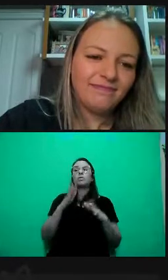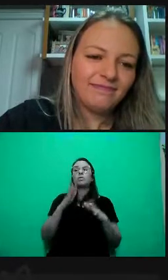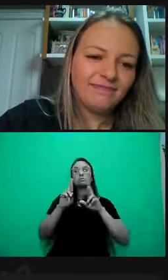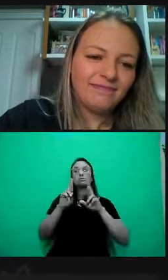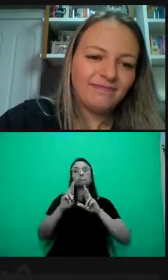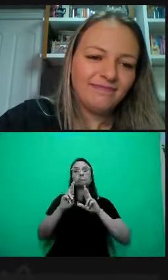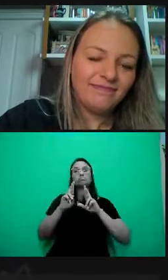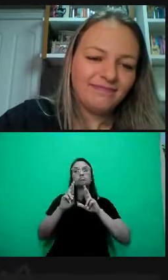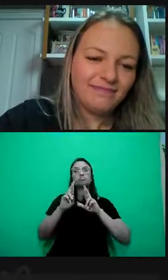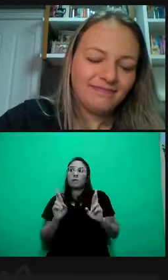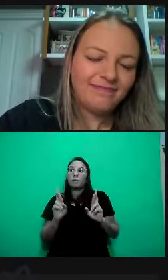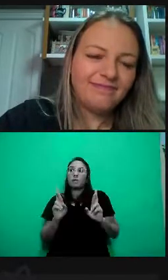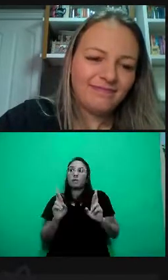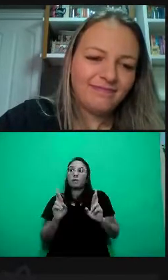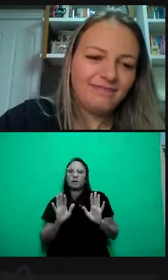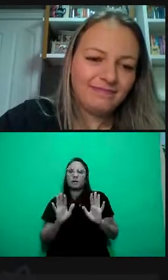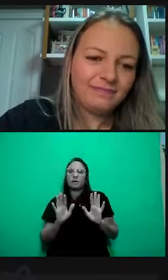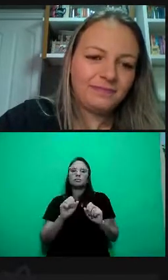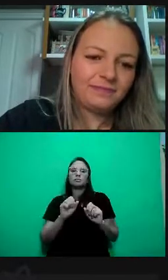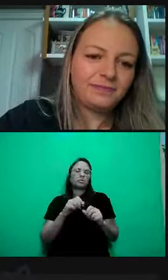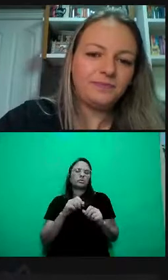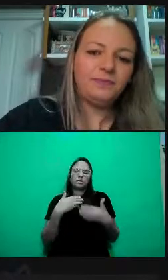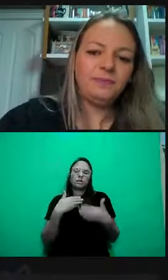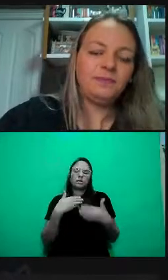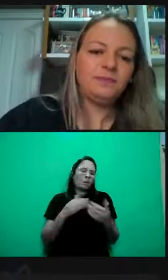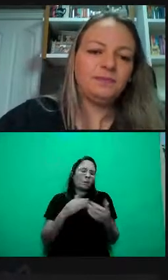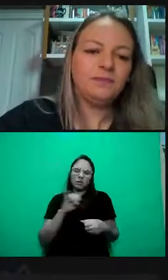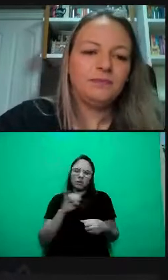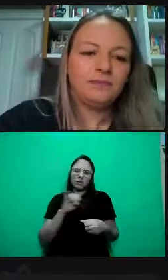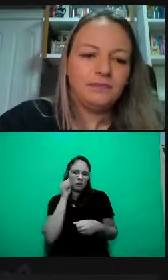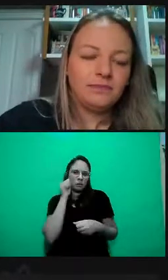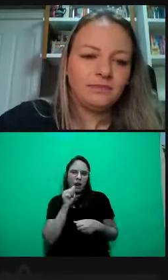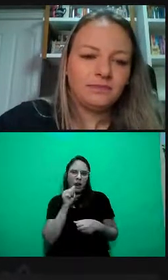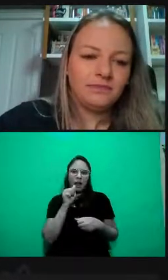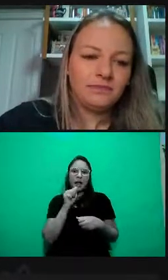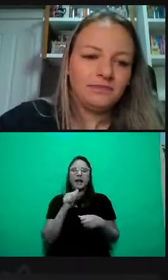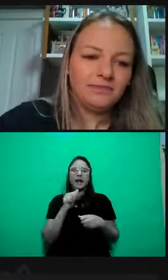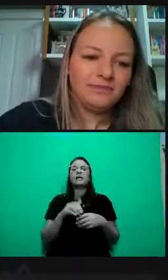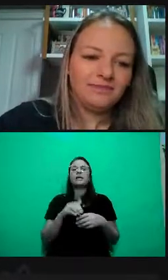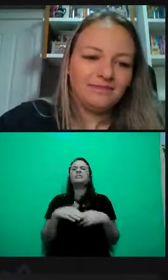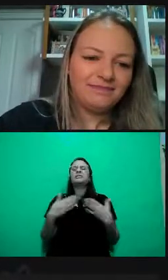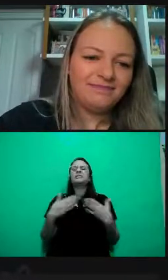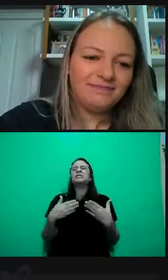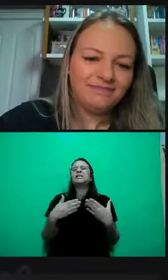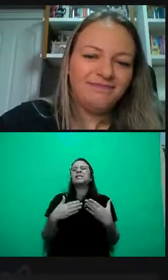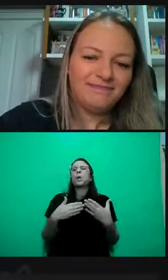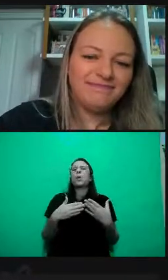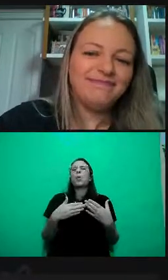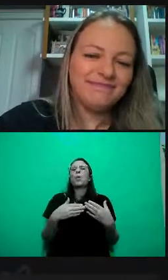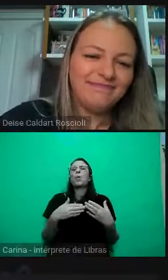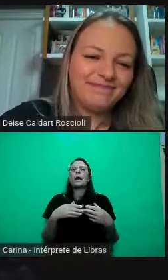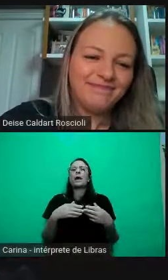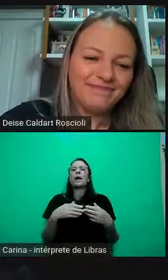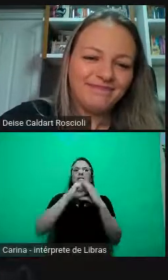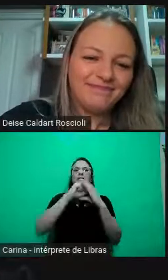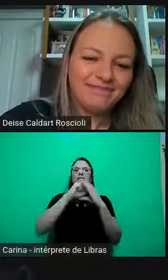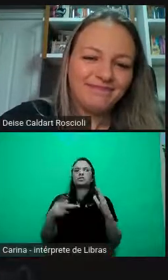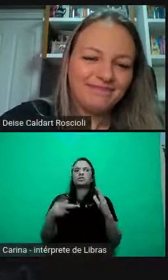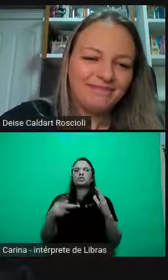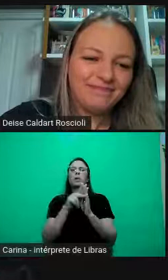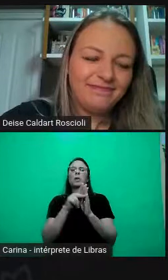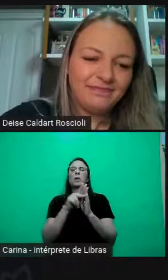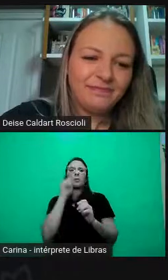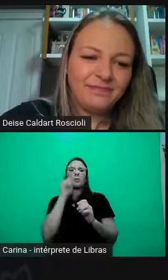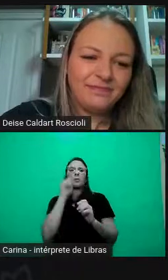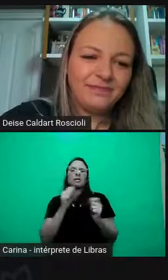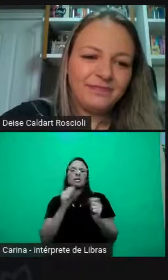se é mulher naquele espaço, então, assim, há feminilidades que não são aceitas naquele espaço, então, essas mulheres,